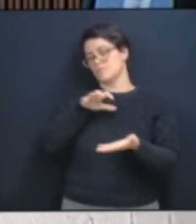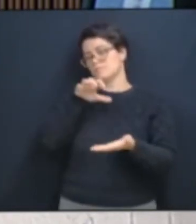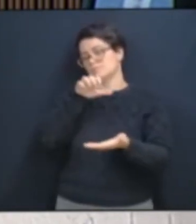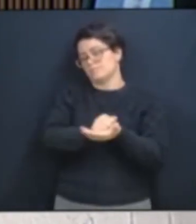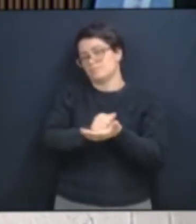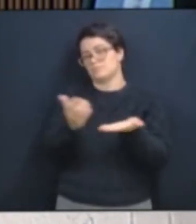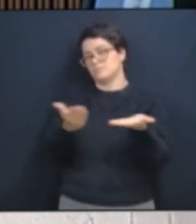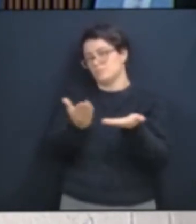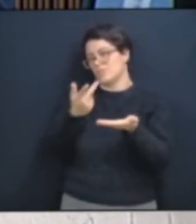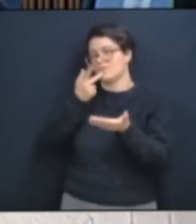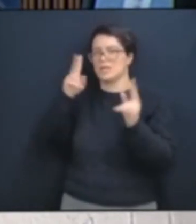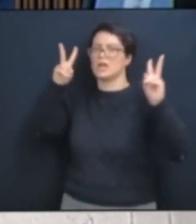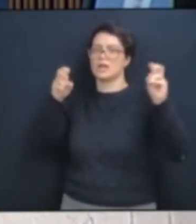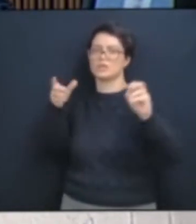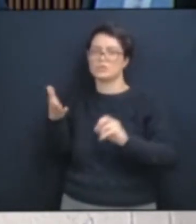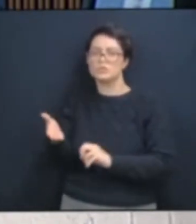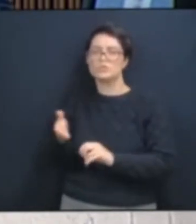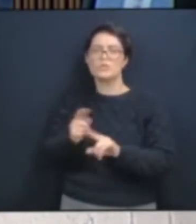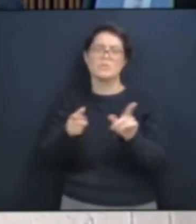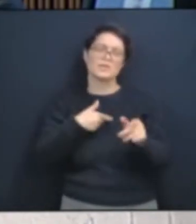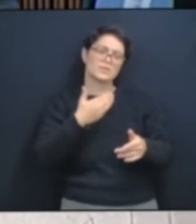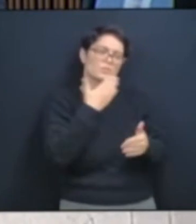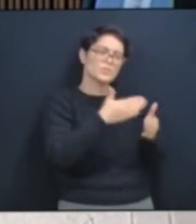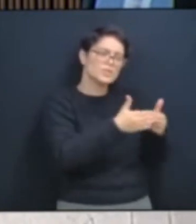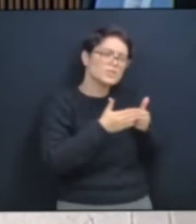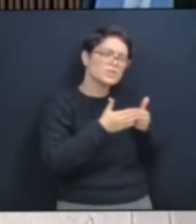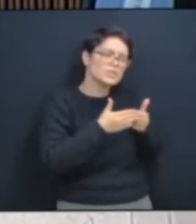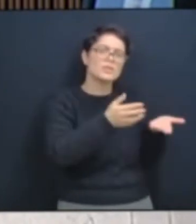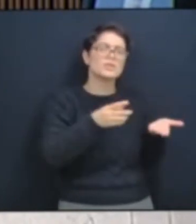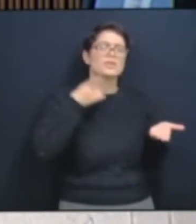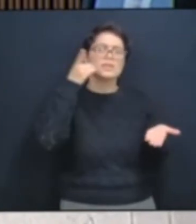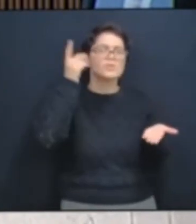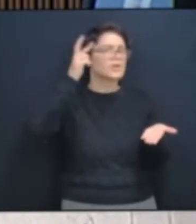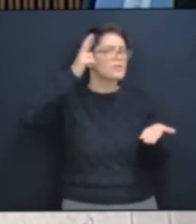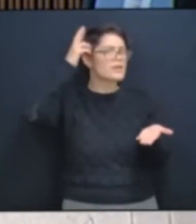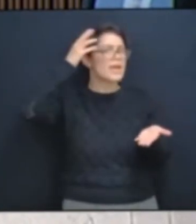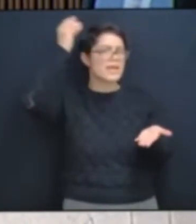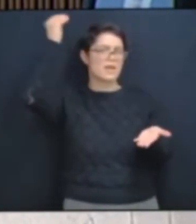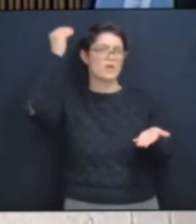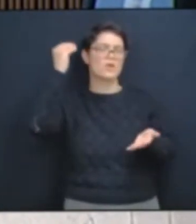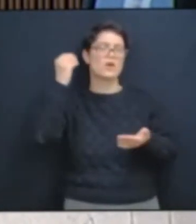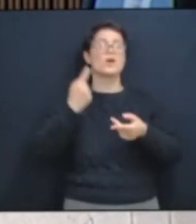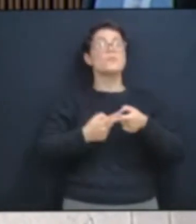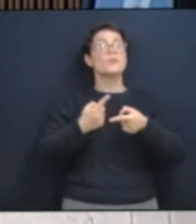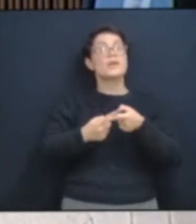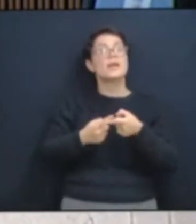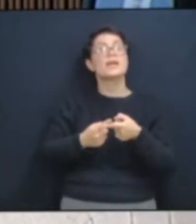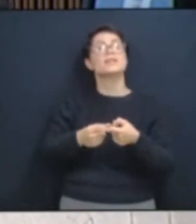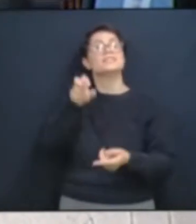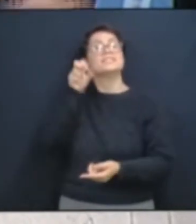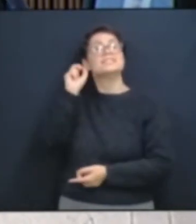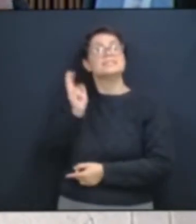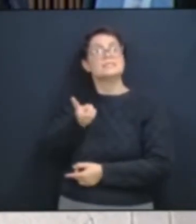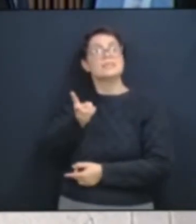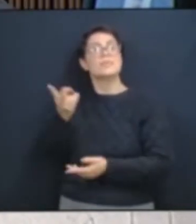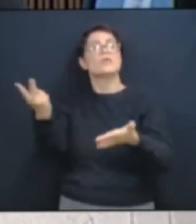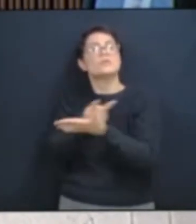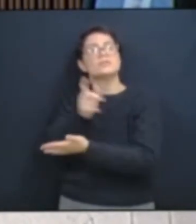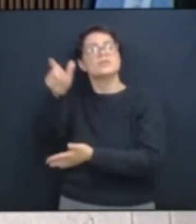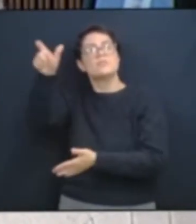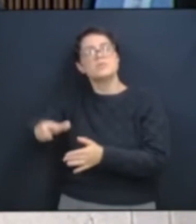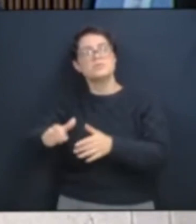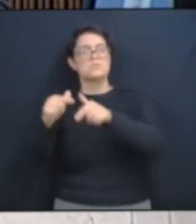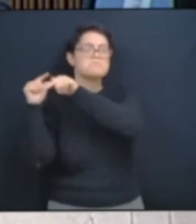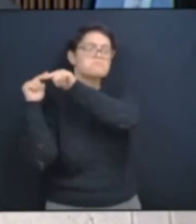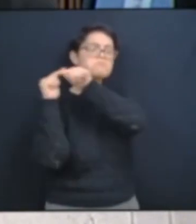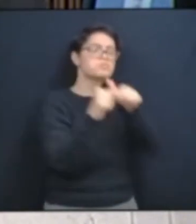espaço para o deputado Requião. Pois toda vez que for falar aqui e agredir o Lula, como está sendo feito. Ou agredir um presidente